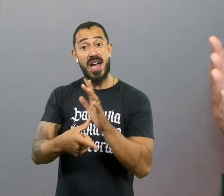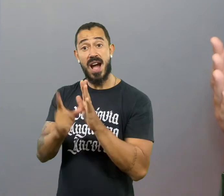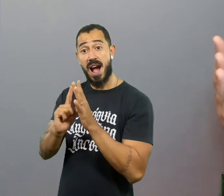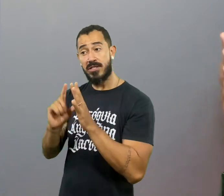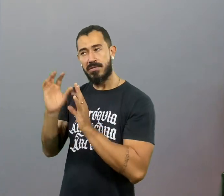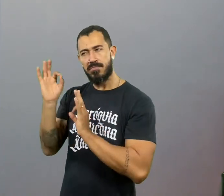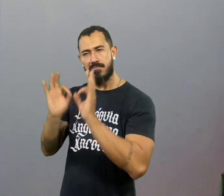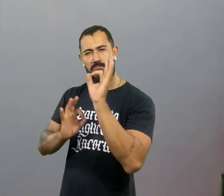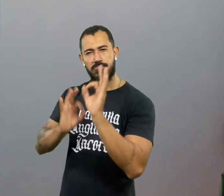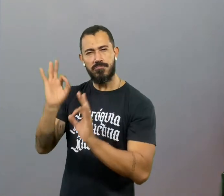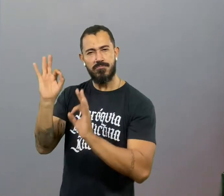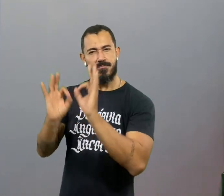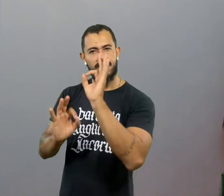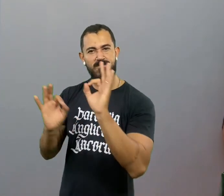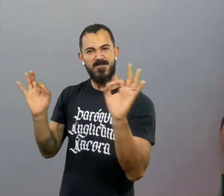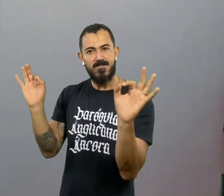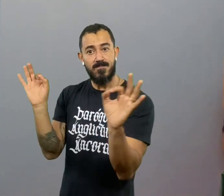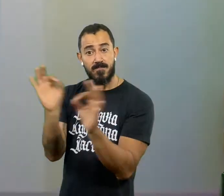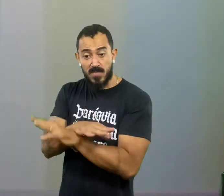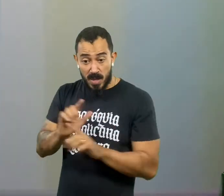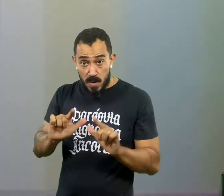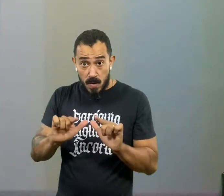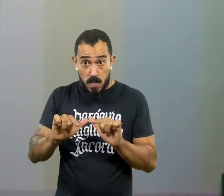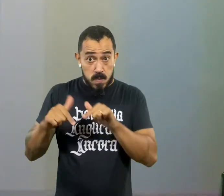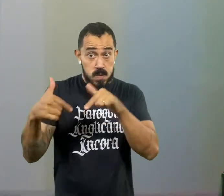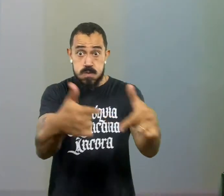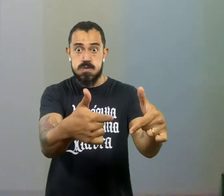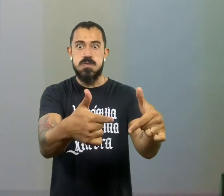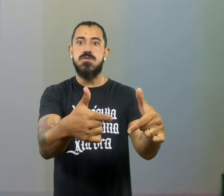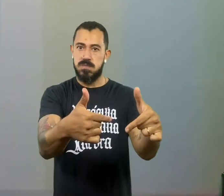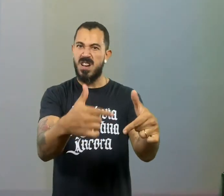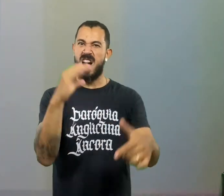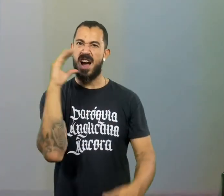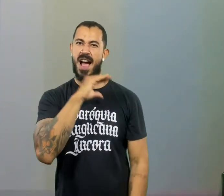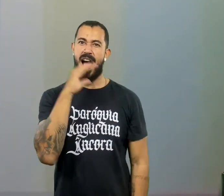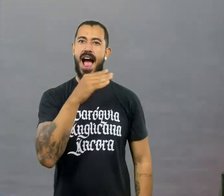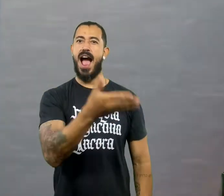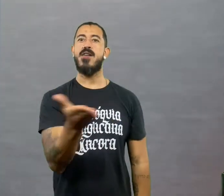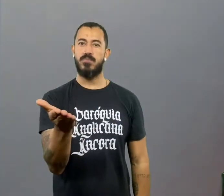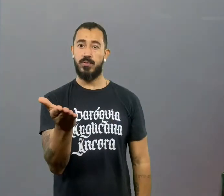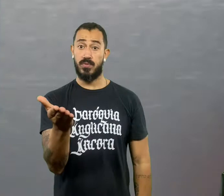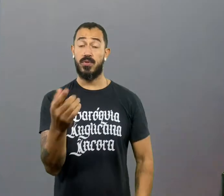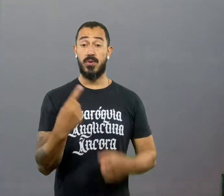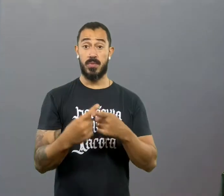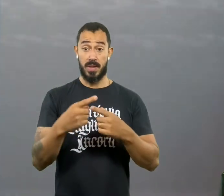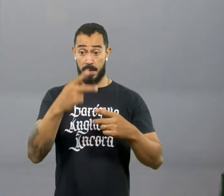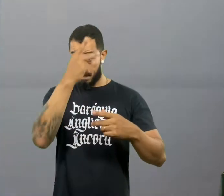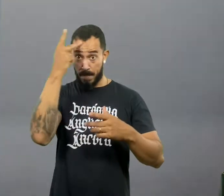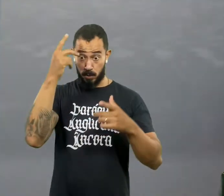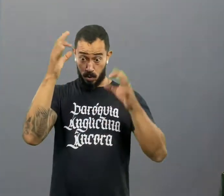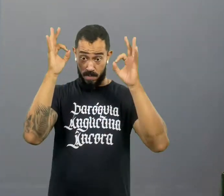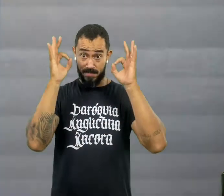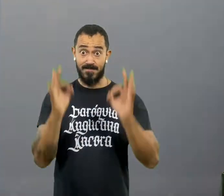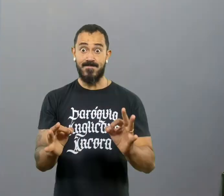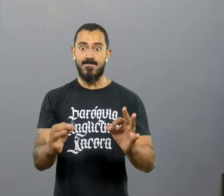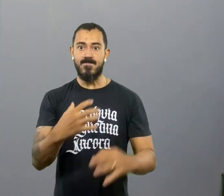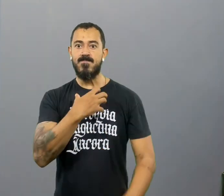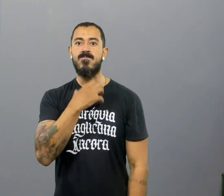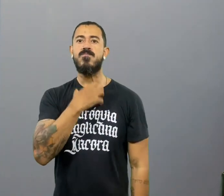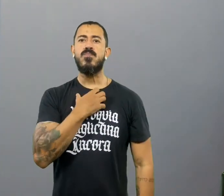Sabe? Você precisa ser uma pessoa de execução. As pessoas prudentes, tem gente que tem imagens que são pessoas